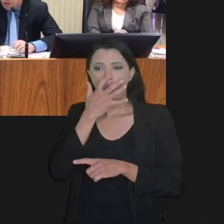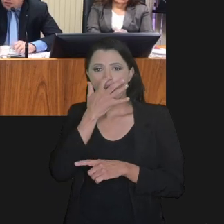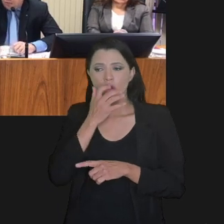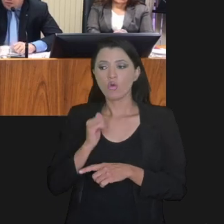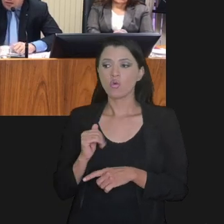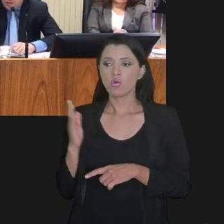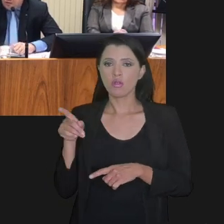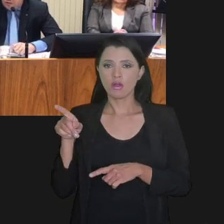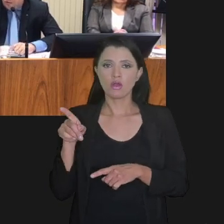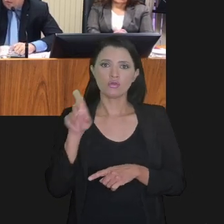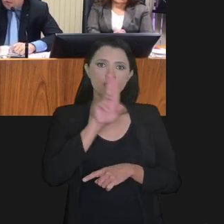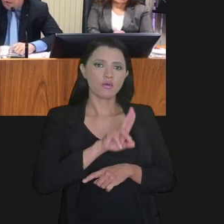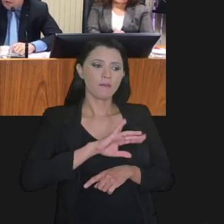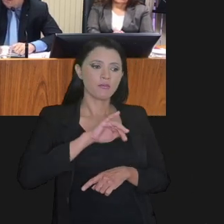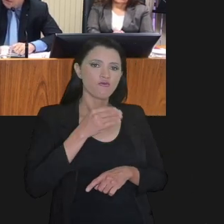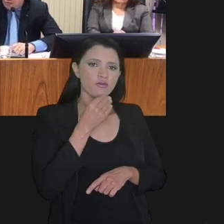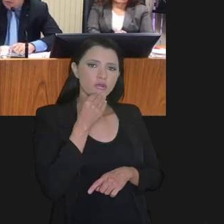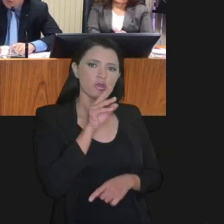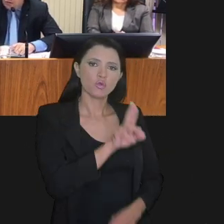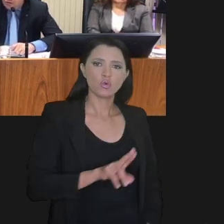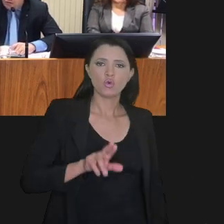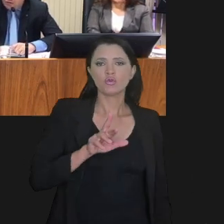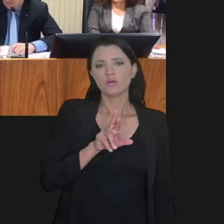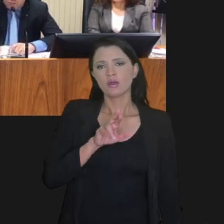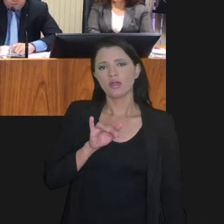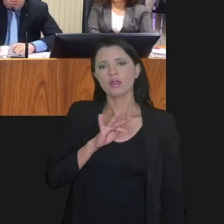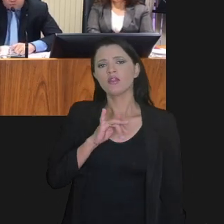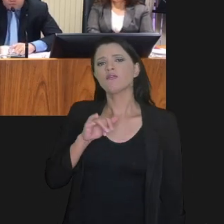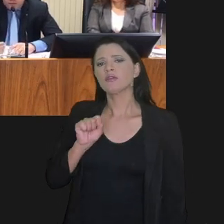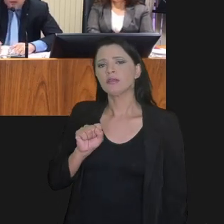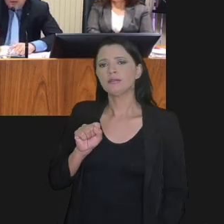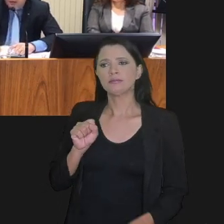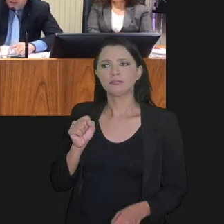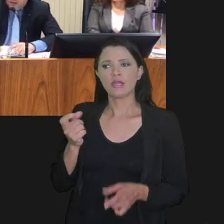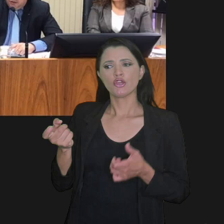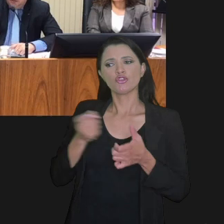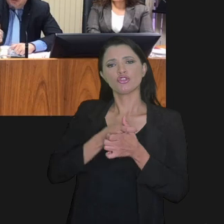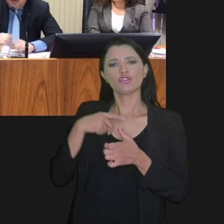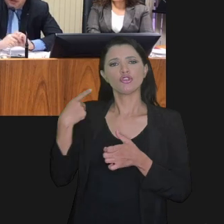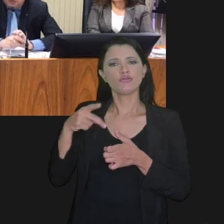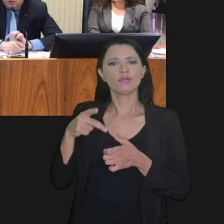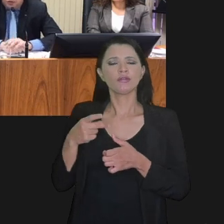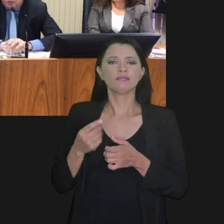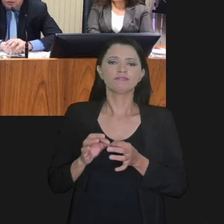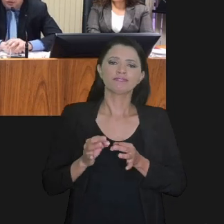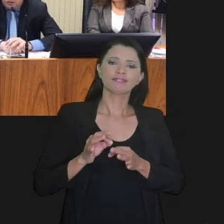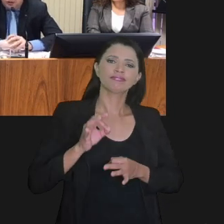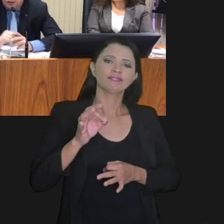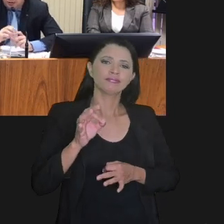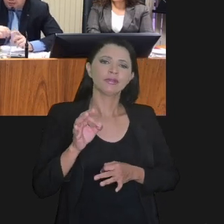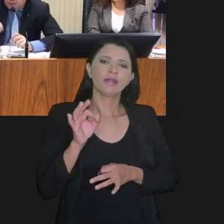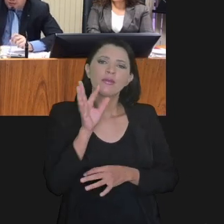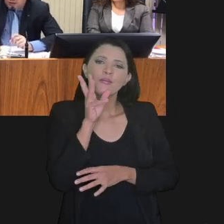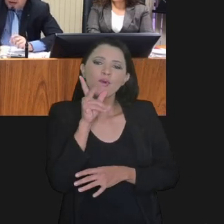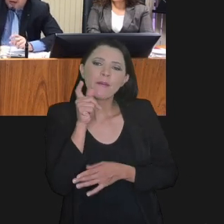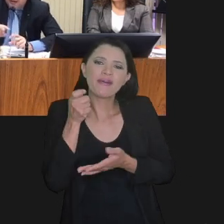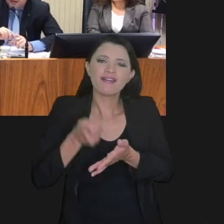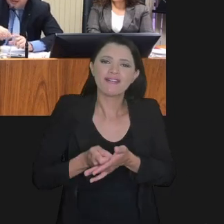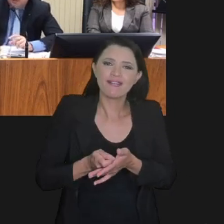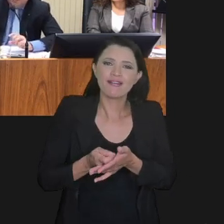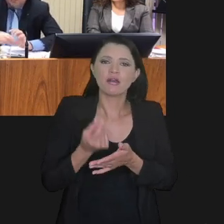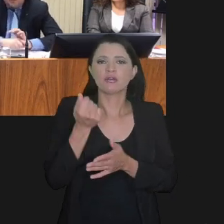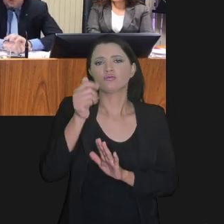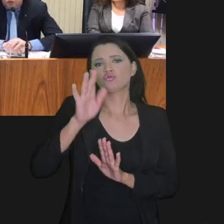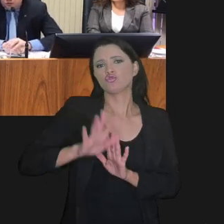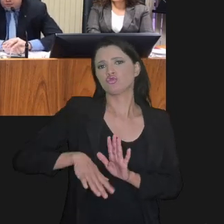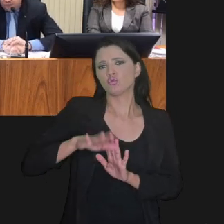só que ele olha para o lado e vê o seu concorrente fazendo o uso do refis e tendo as suas dívidas alongadas